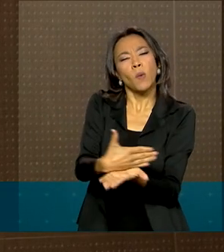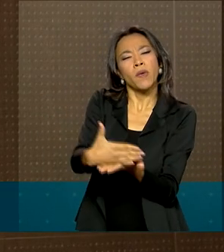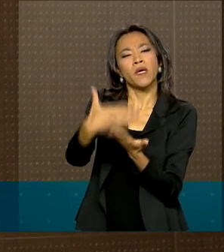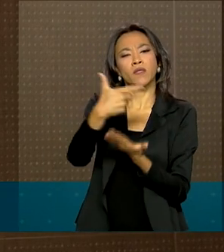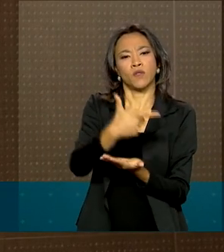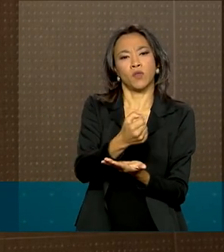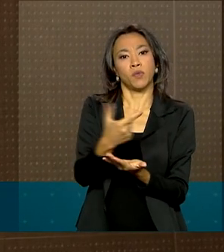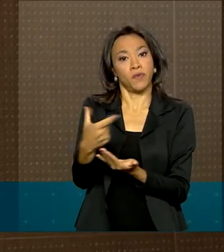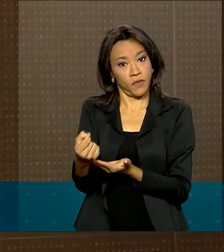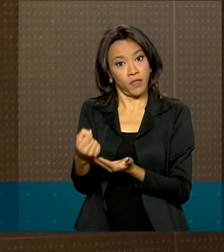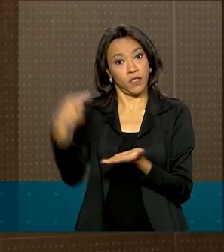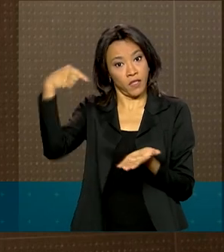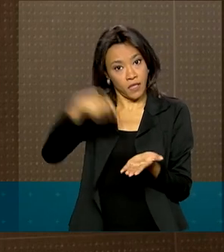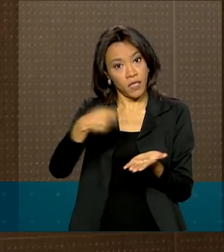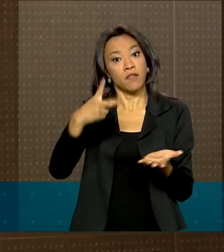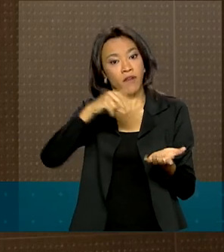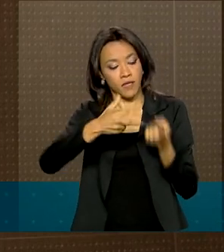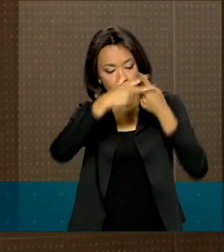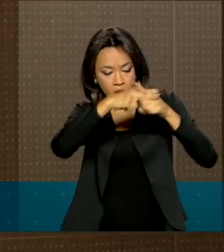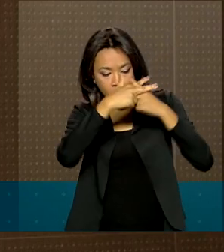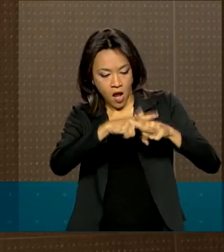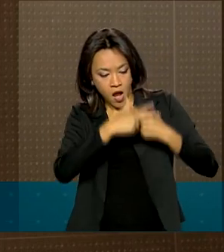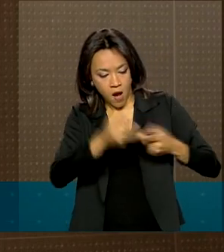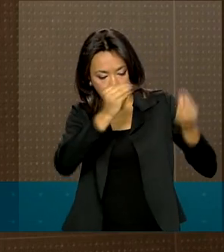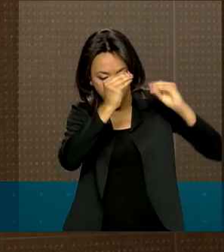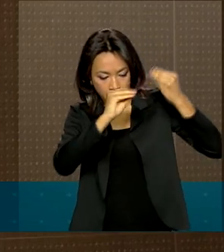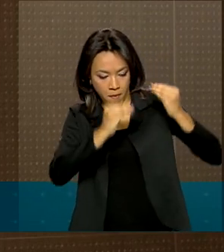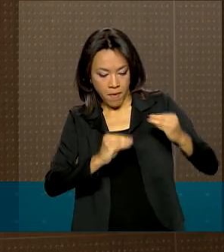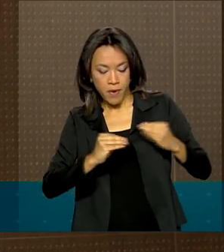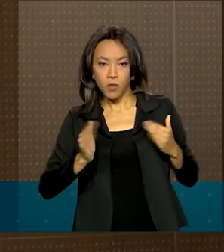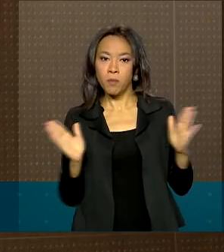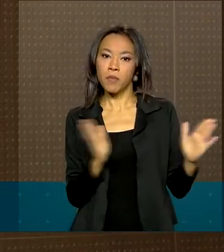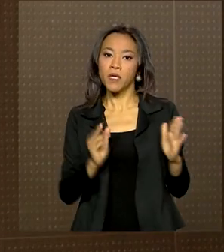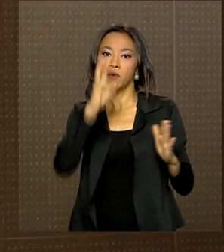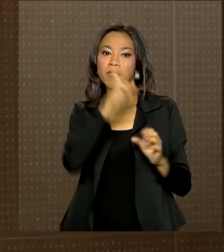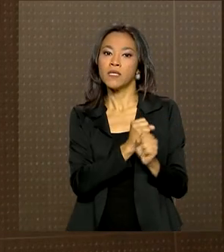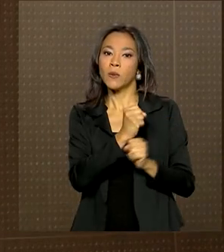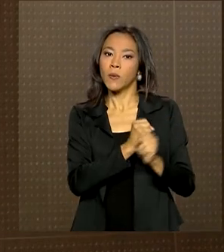E agora ele será atualizado a cada cinco anos ou quando se fizer necessário. será 2019.